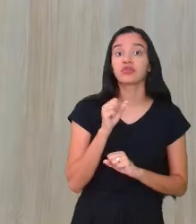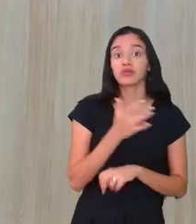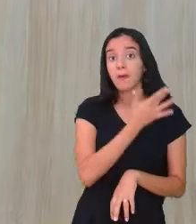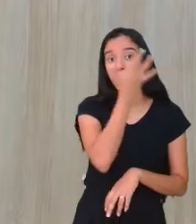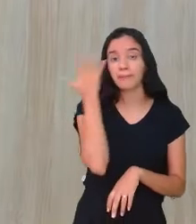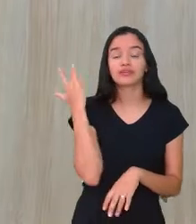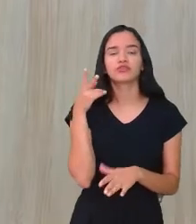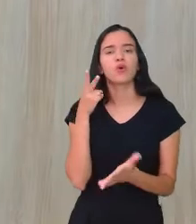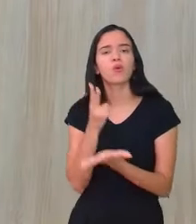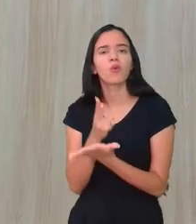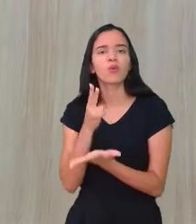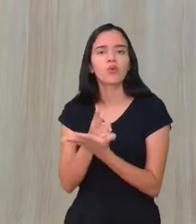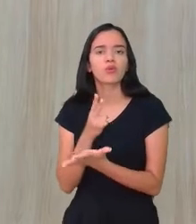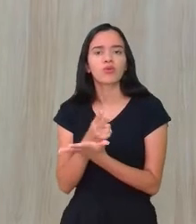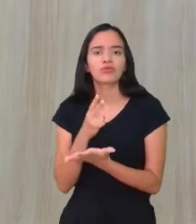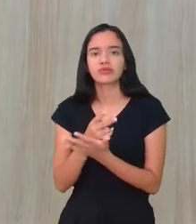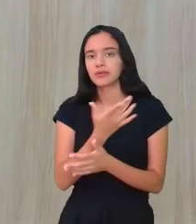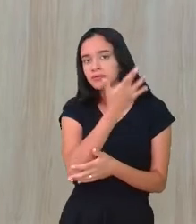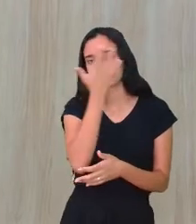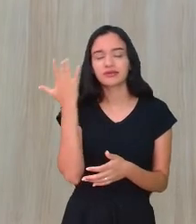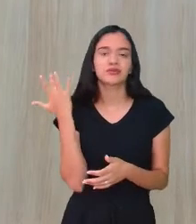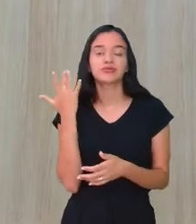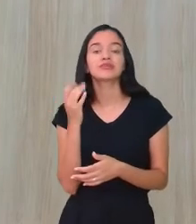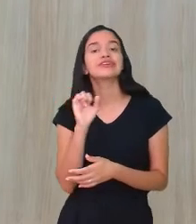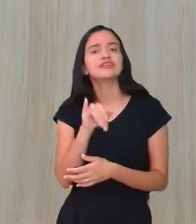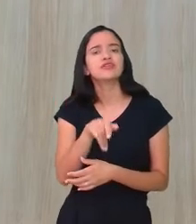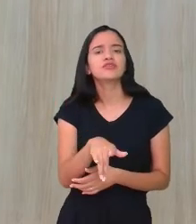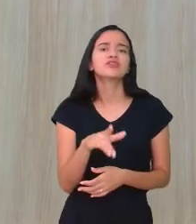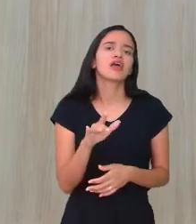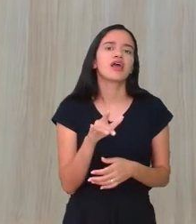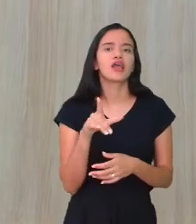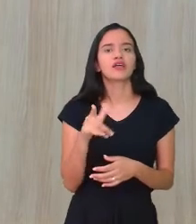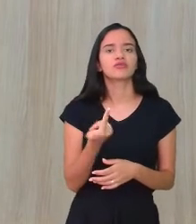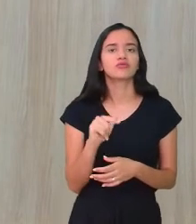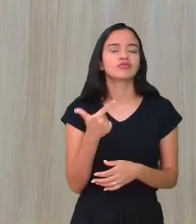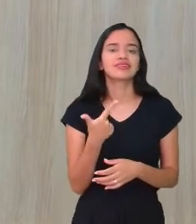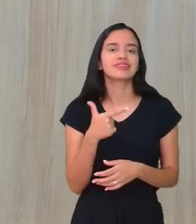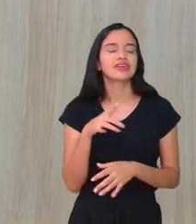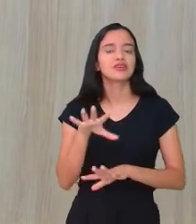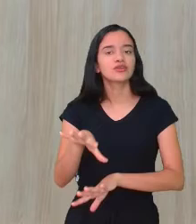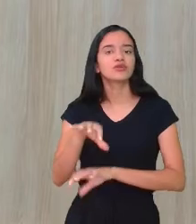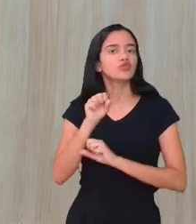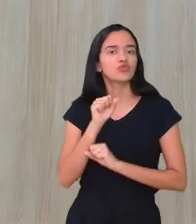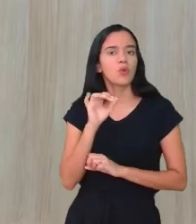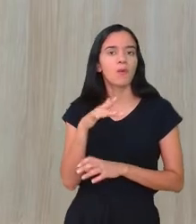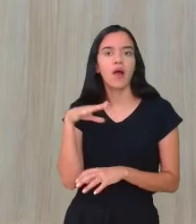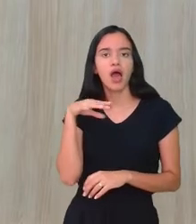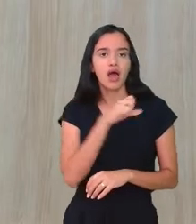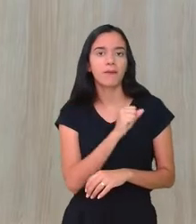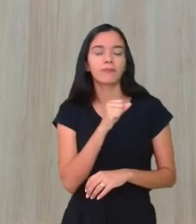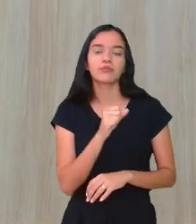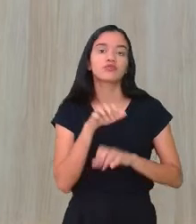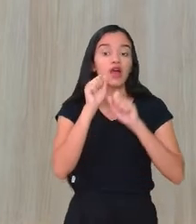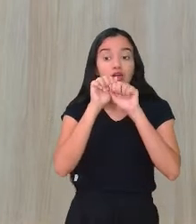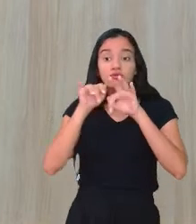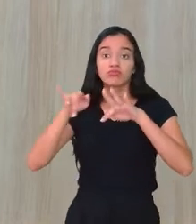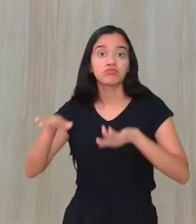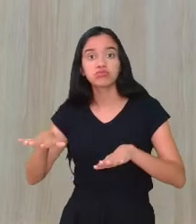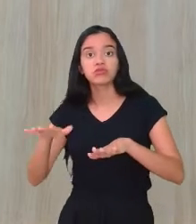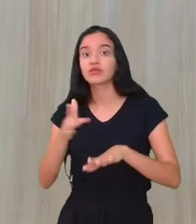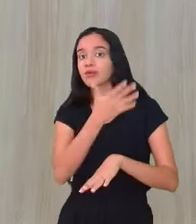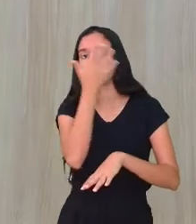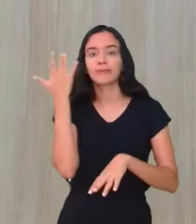pessoa continua contaminando outras pessoas e se você às vezes não tem um sintoma rápido você vai contaminando também outras